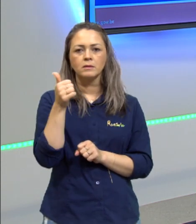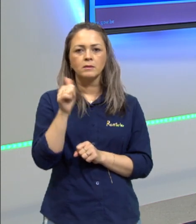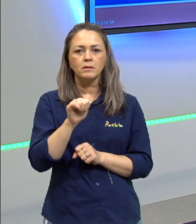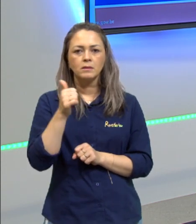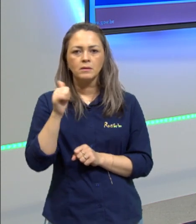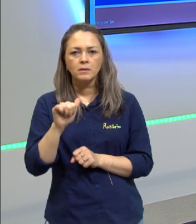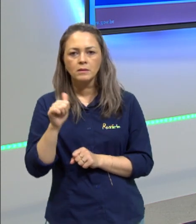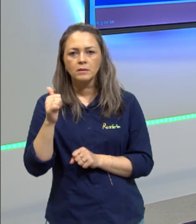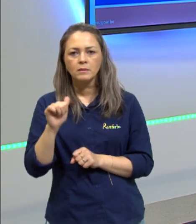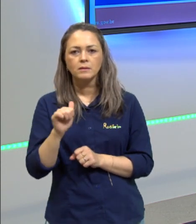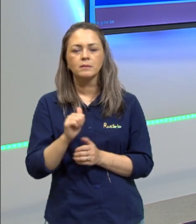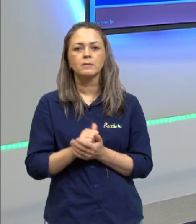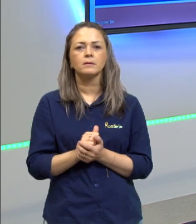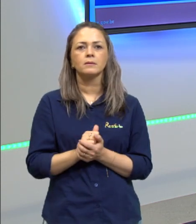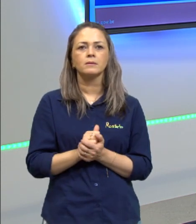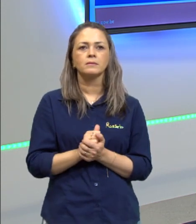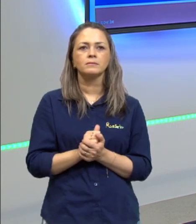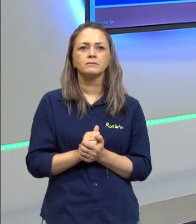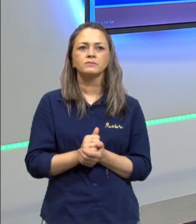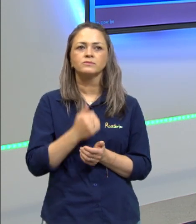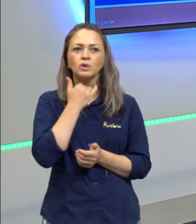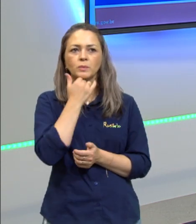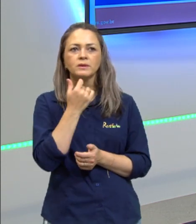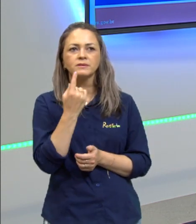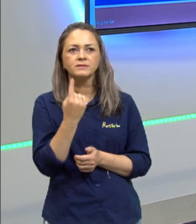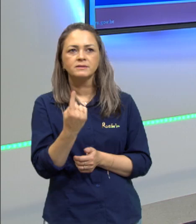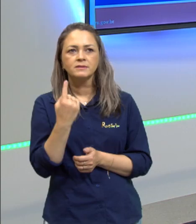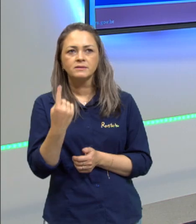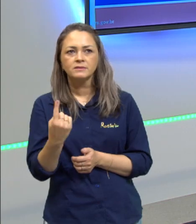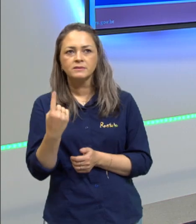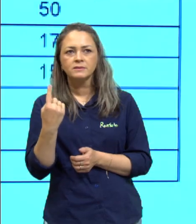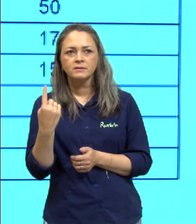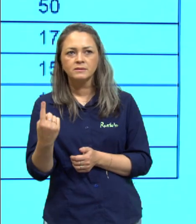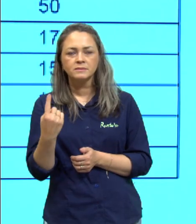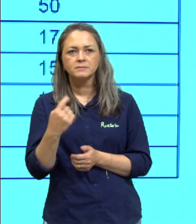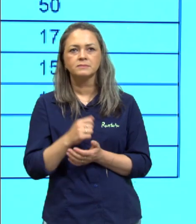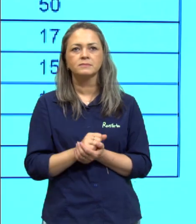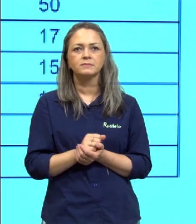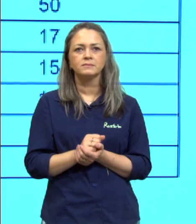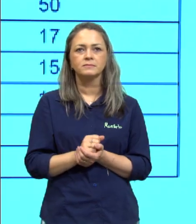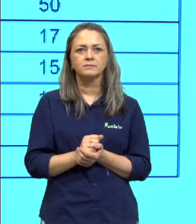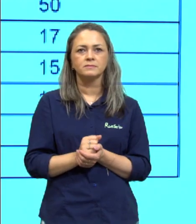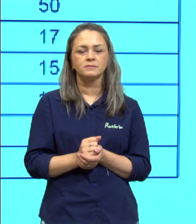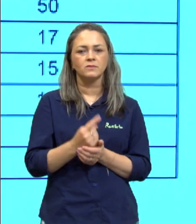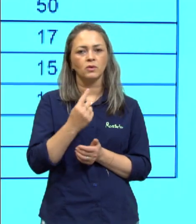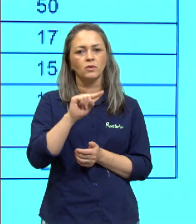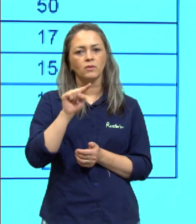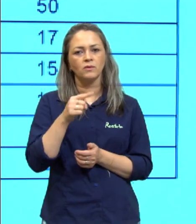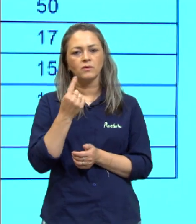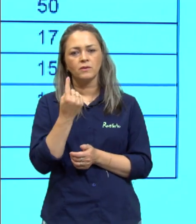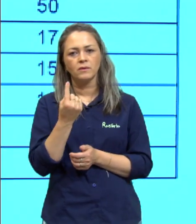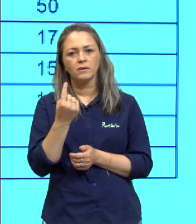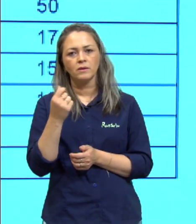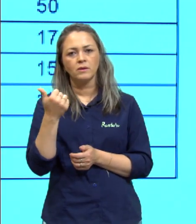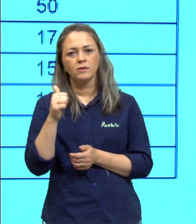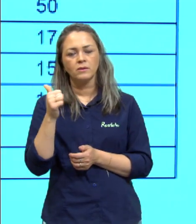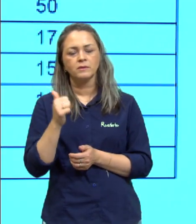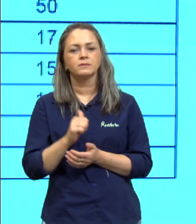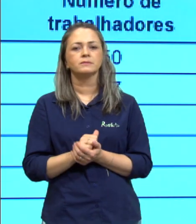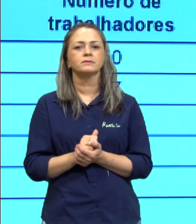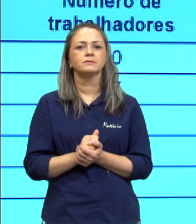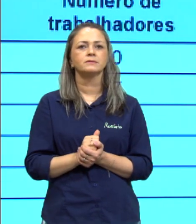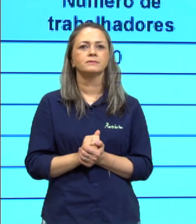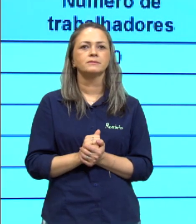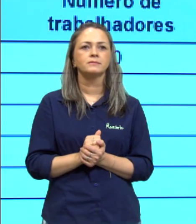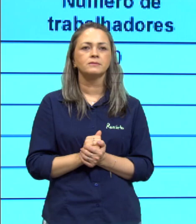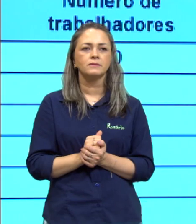divididos por 100 ou seja 1,11 então 1,11 foi